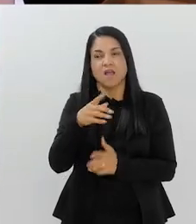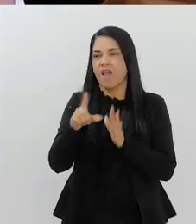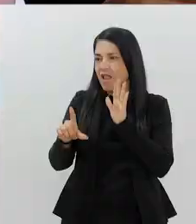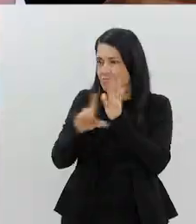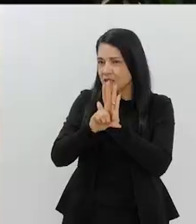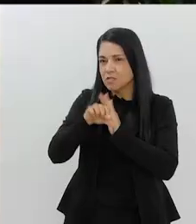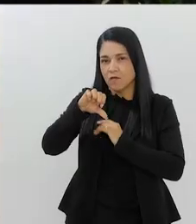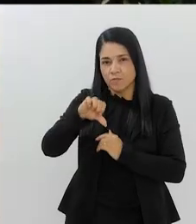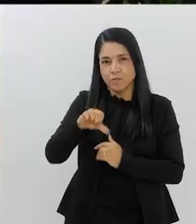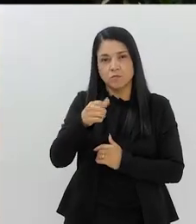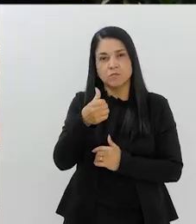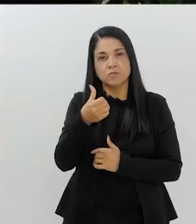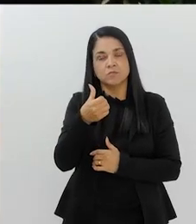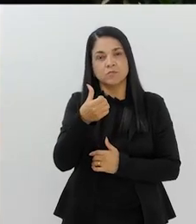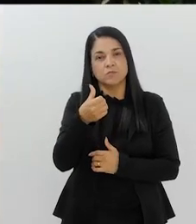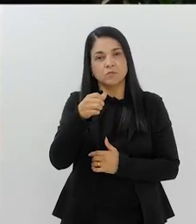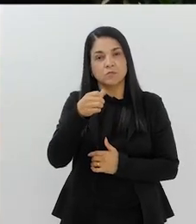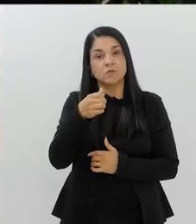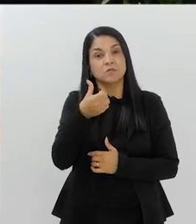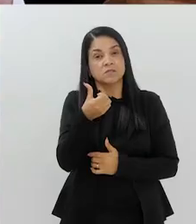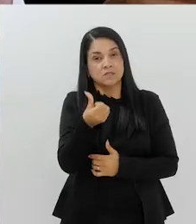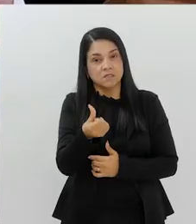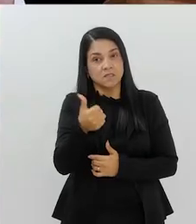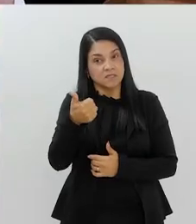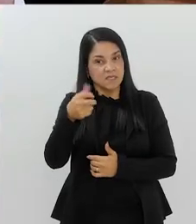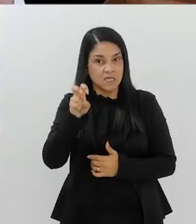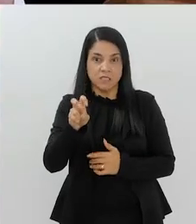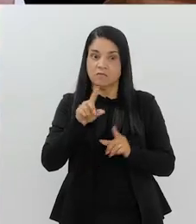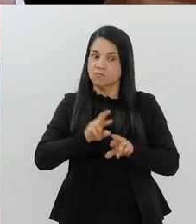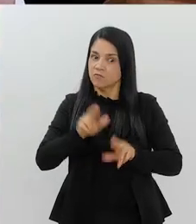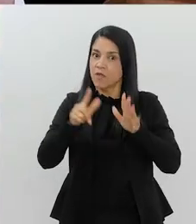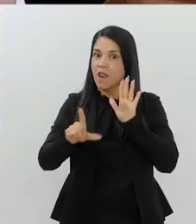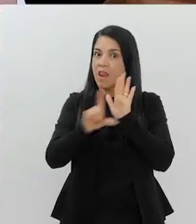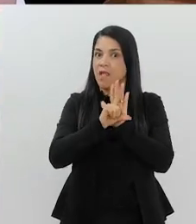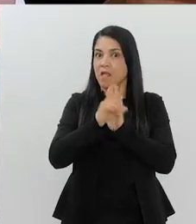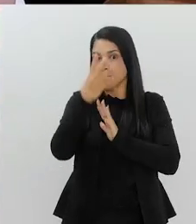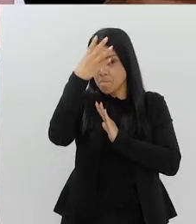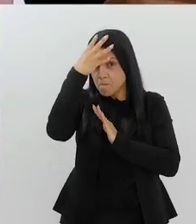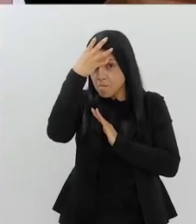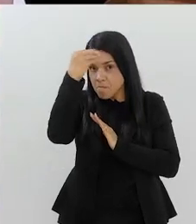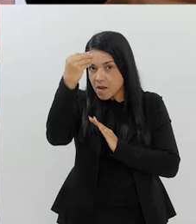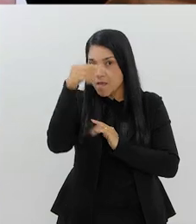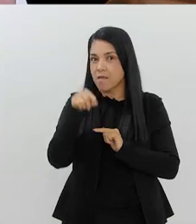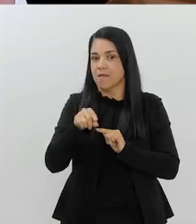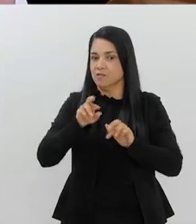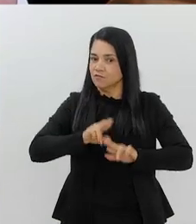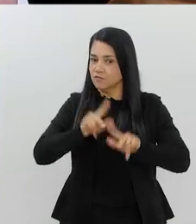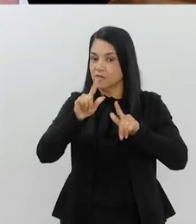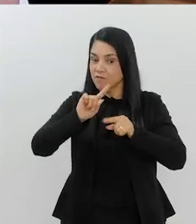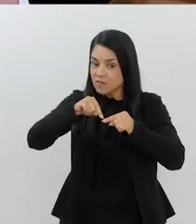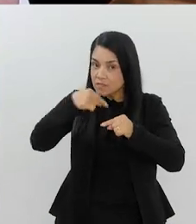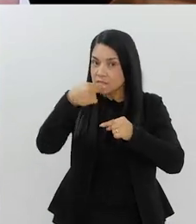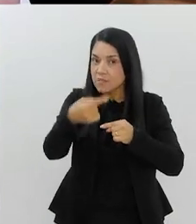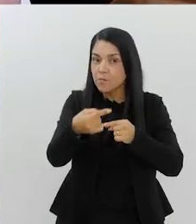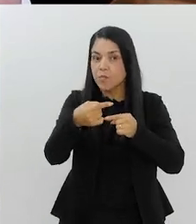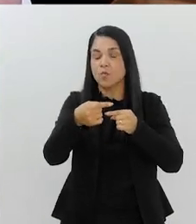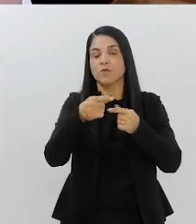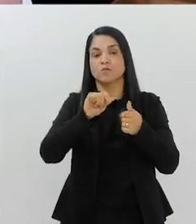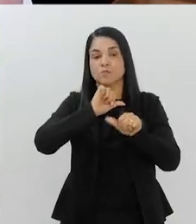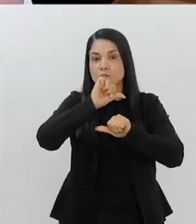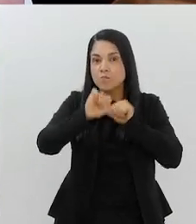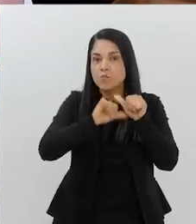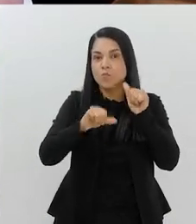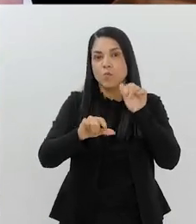9.615? 9.615. Não. 9.615 é a lei Pelé. Pelé. Não tratava disso. Foi modificada. Depois foi